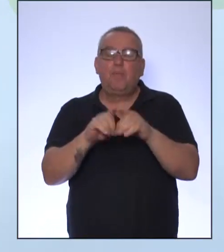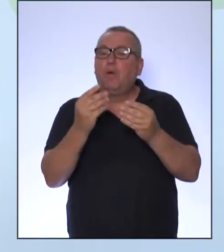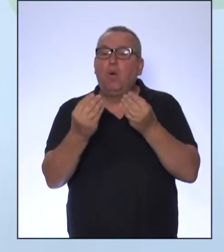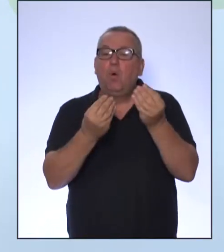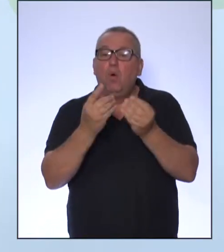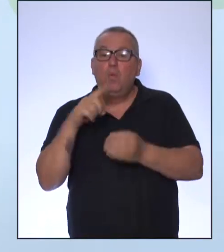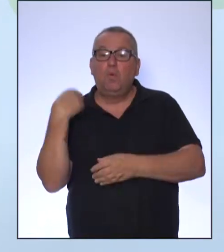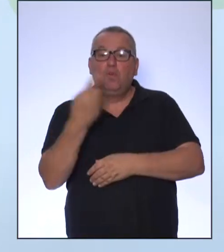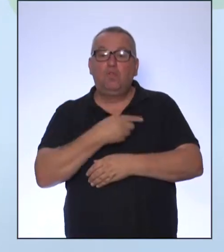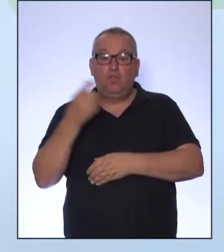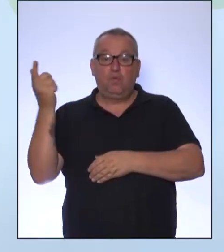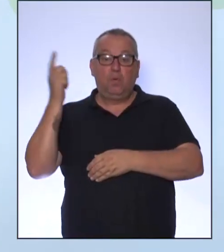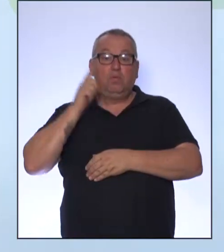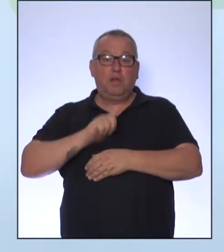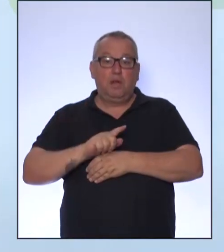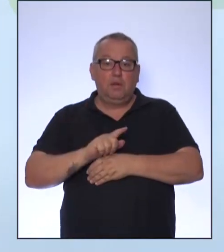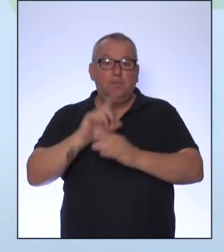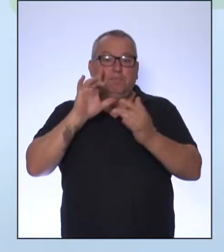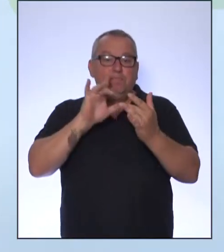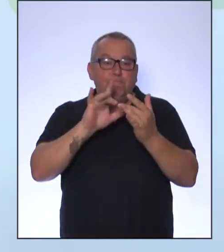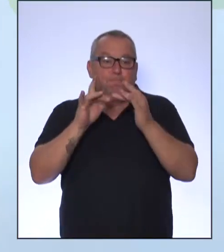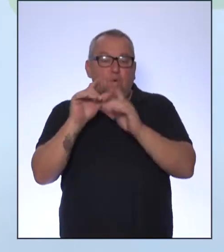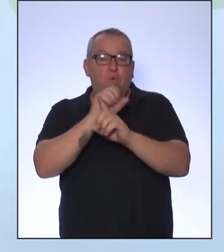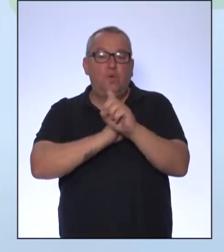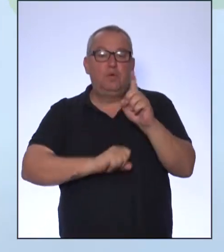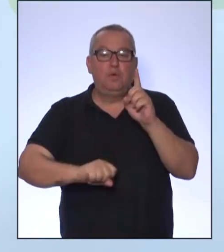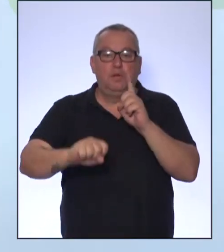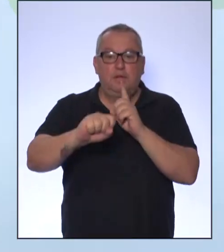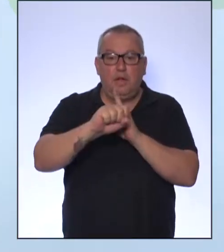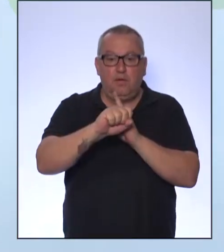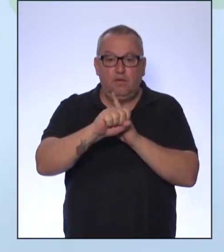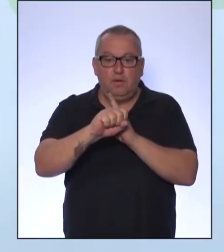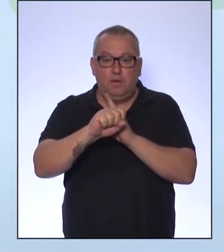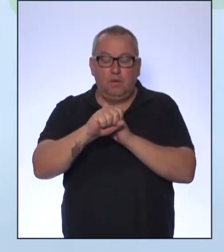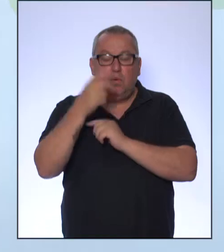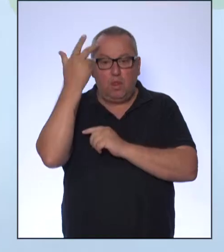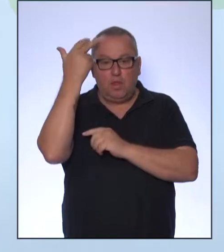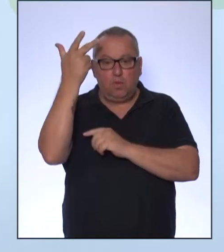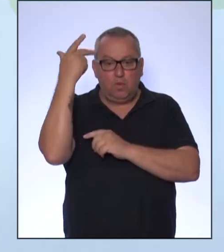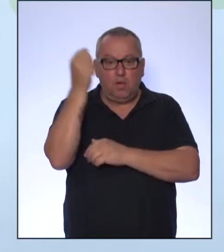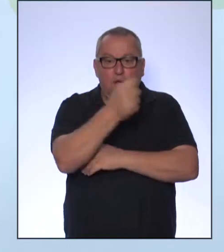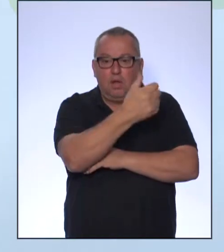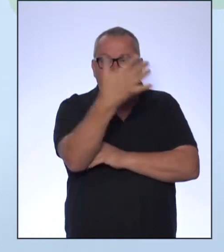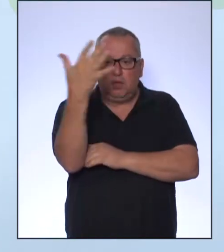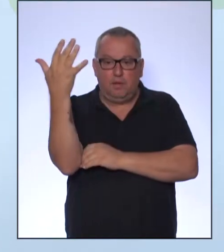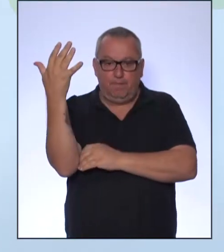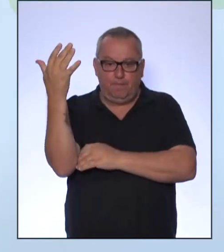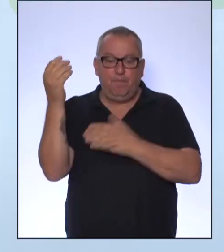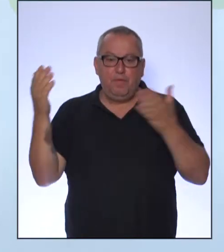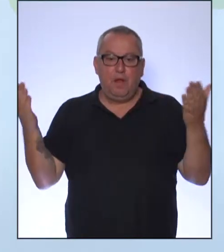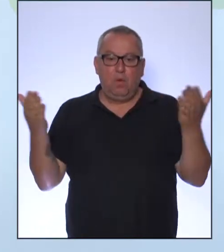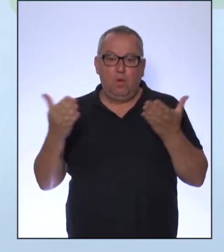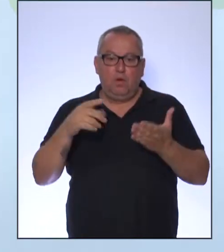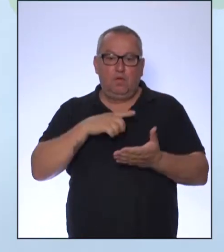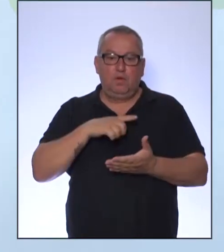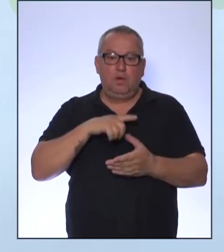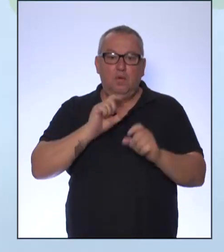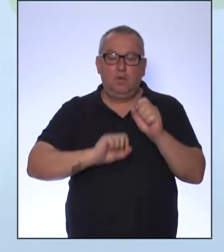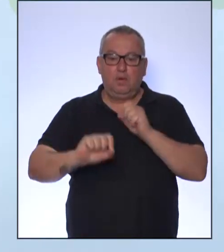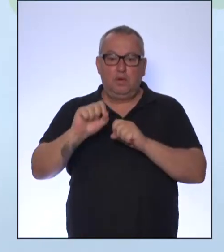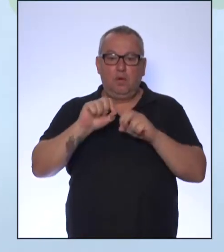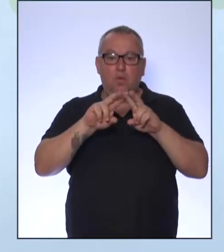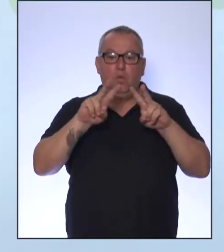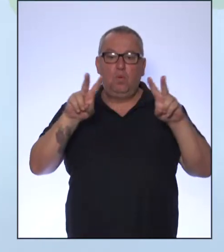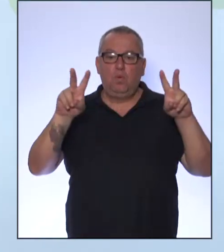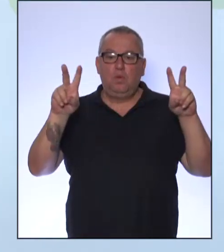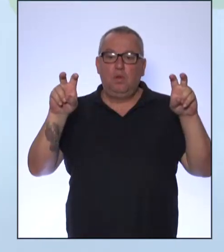interage, como as sociedades interagem com a natureza. Então, agora a gente tem um tema,